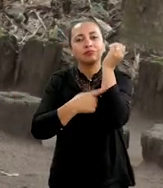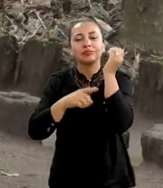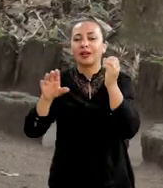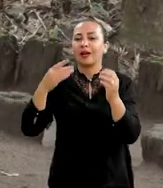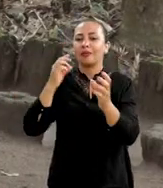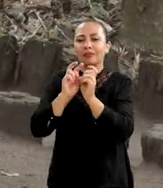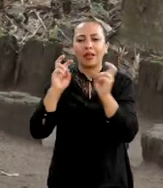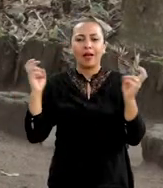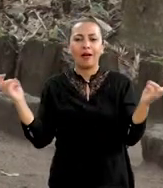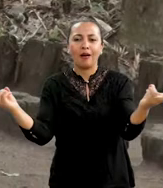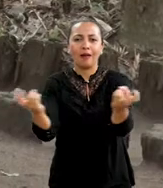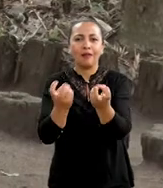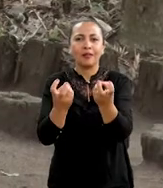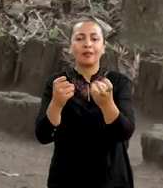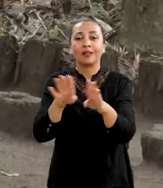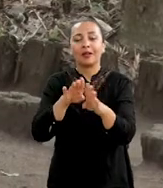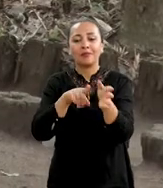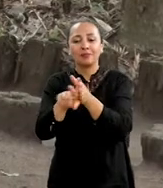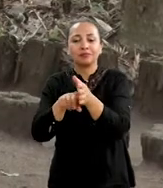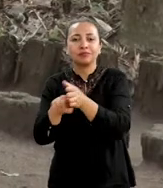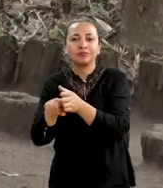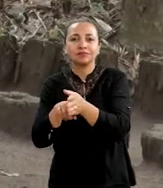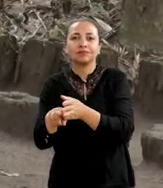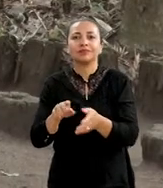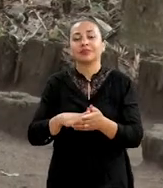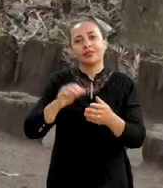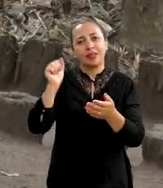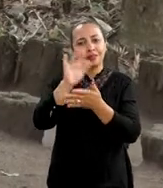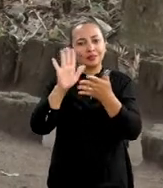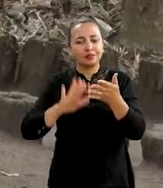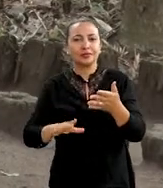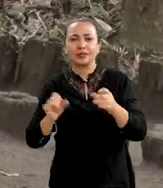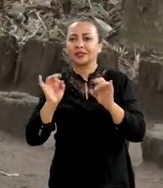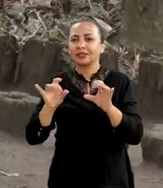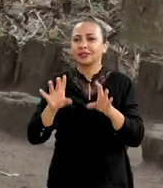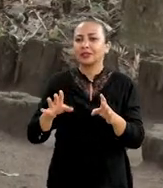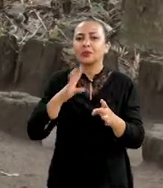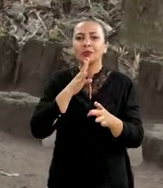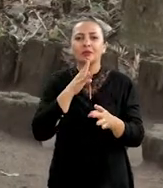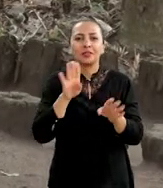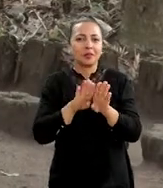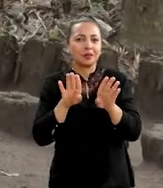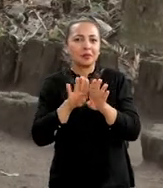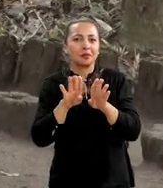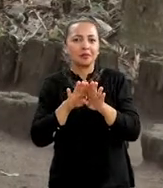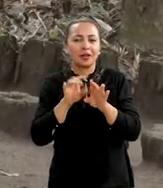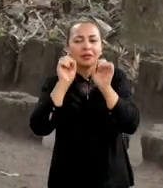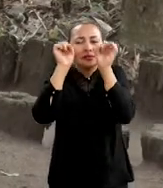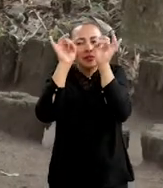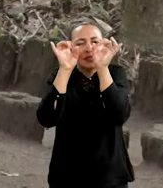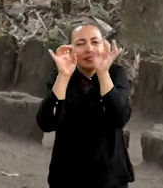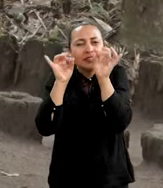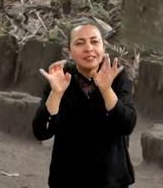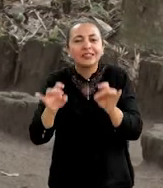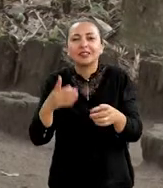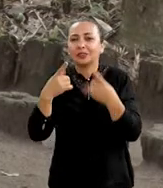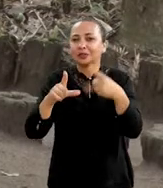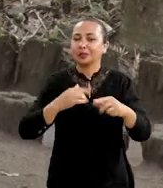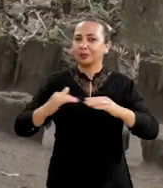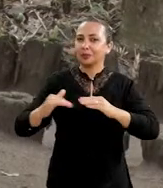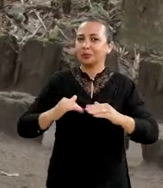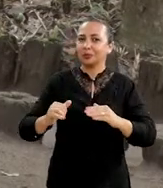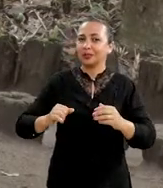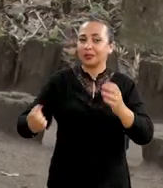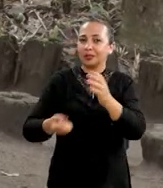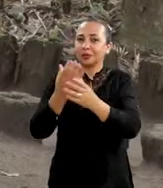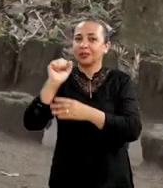das rodas são questionamentos da pesquisa. As atividades permitiram conhecer também detalhes de outras manifestações de